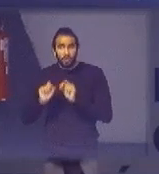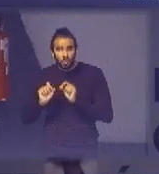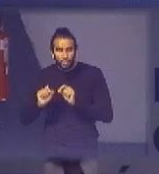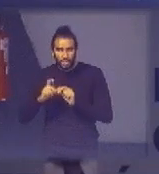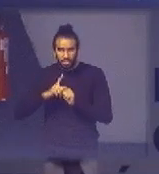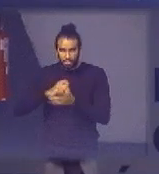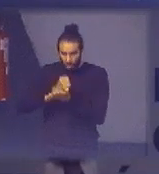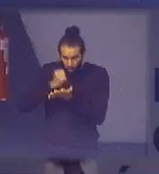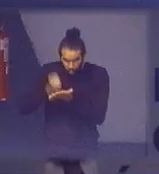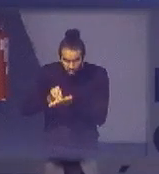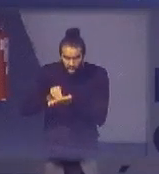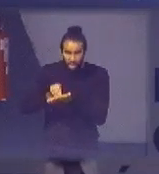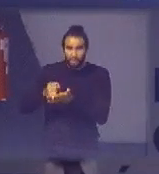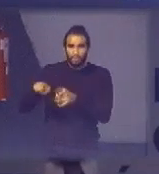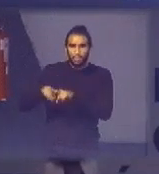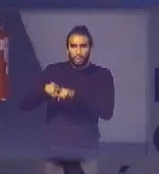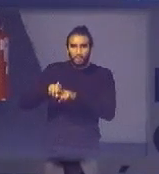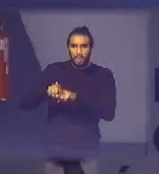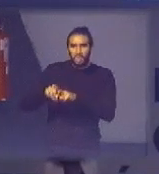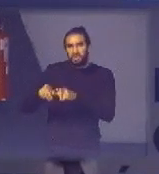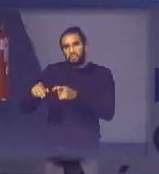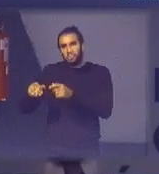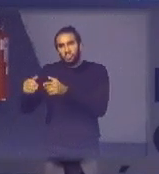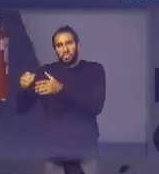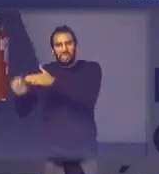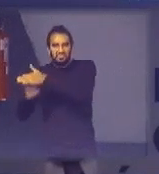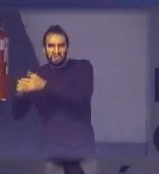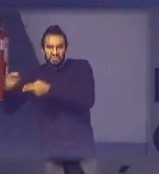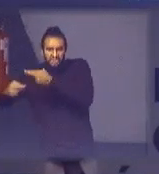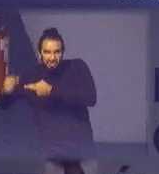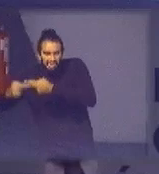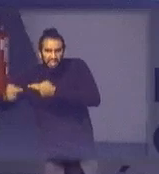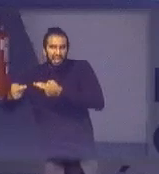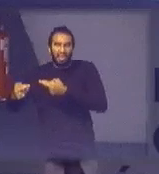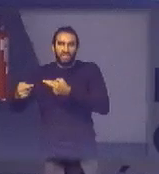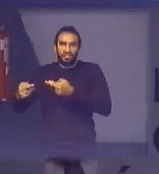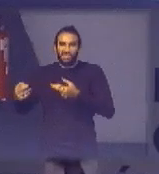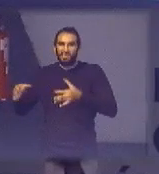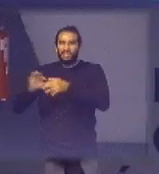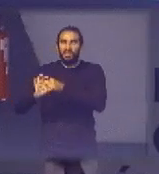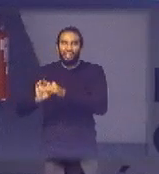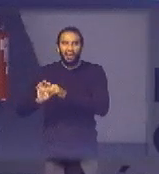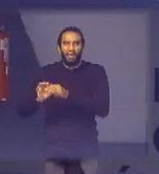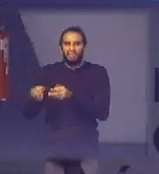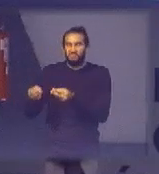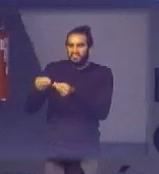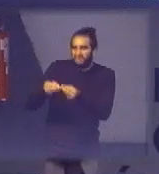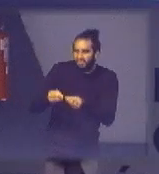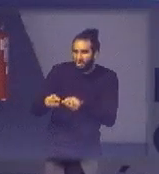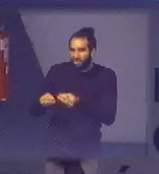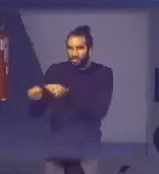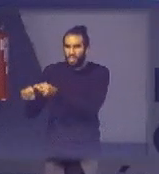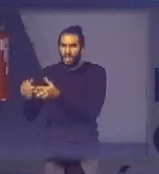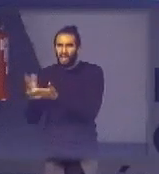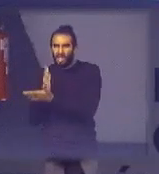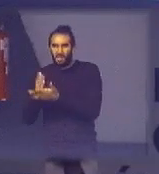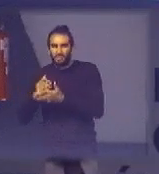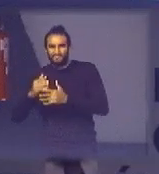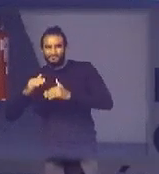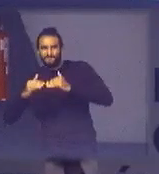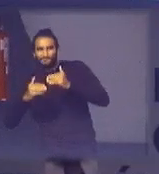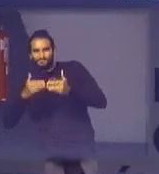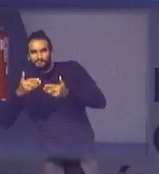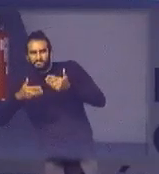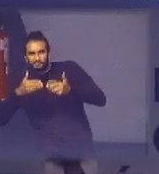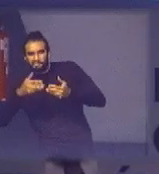empresa de logística com uma empresa de reciclagem e a coisa ficava assim com várias pessoas falando com contratos e tal